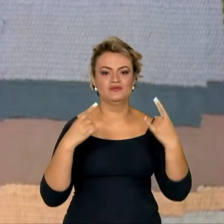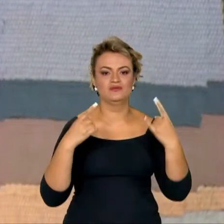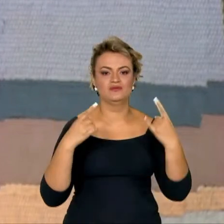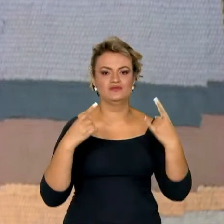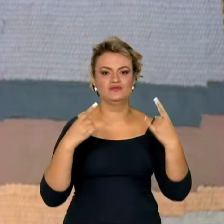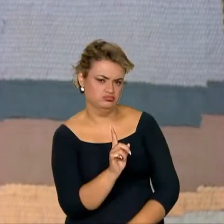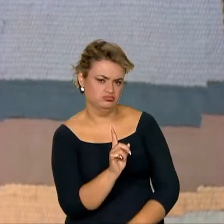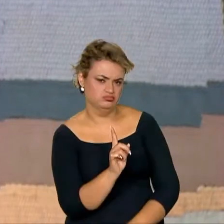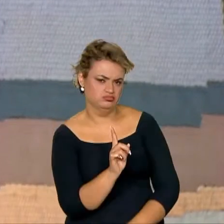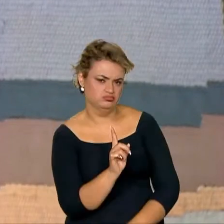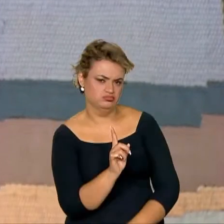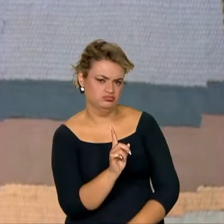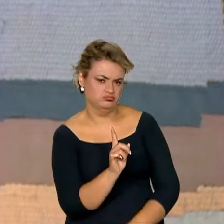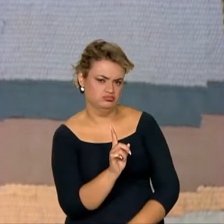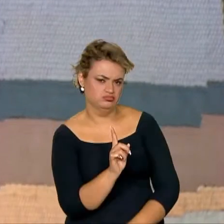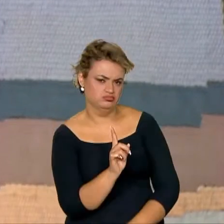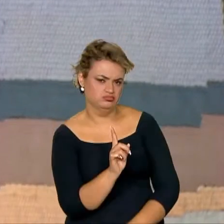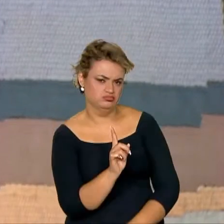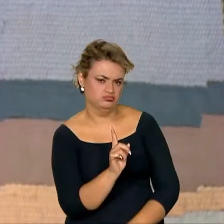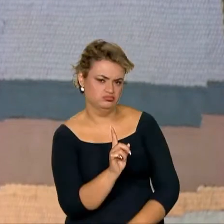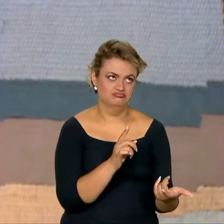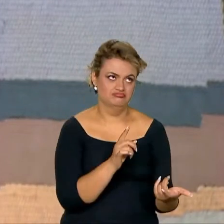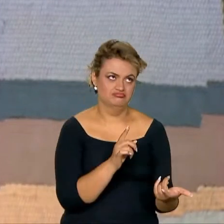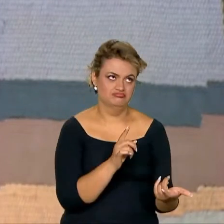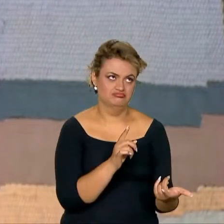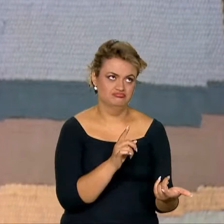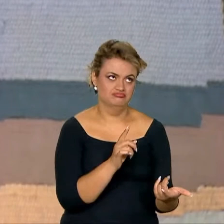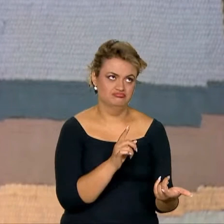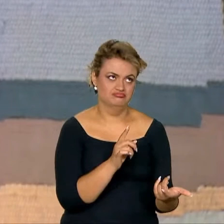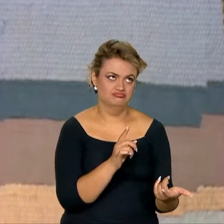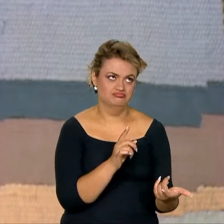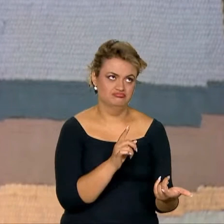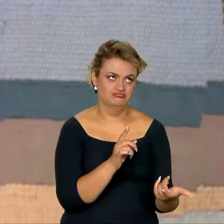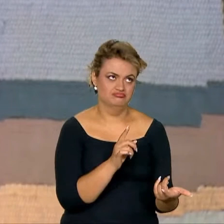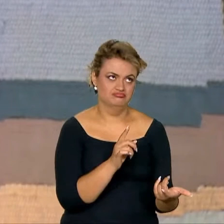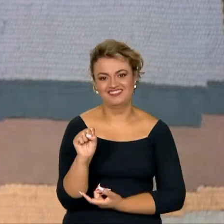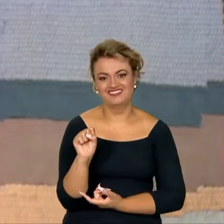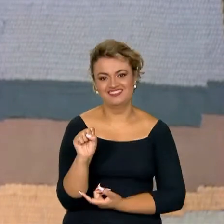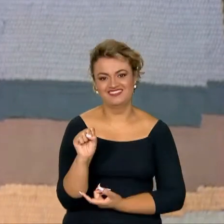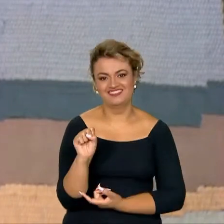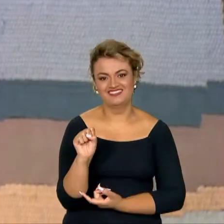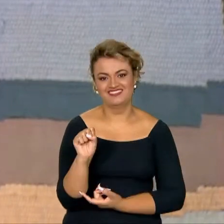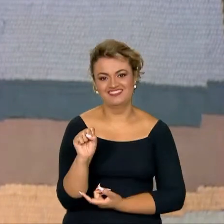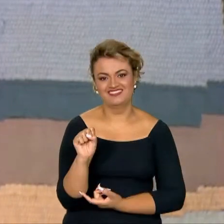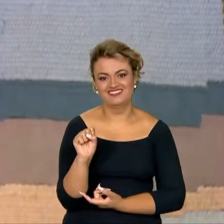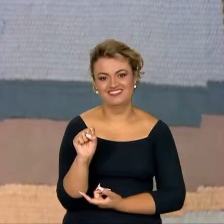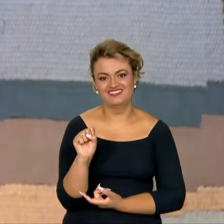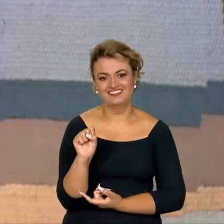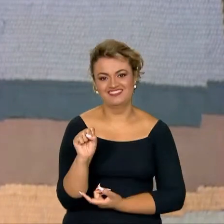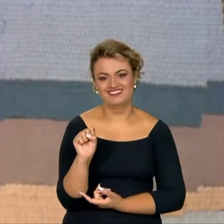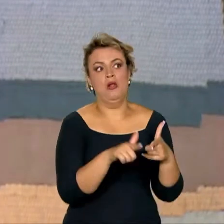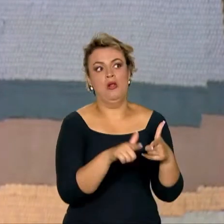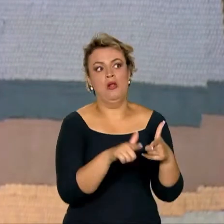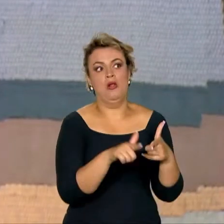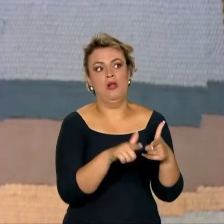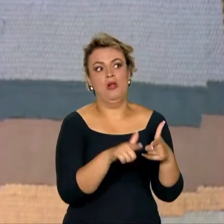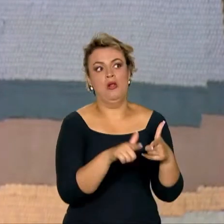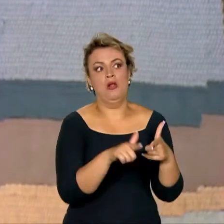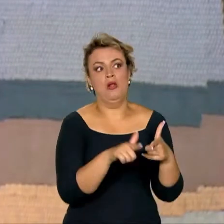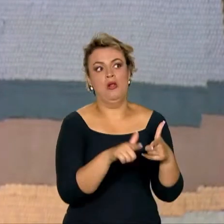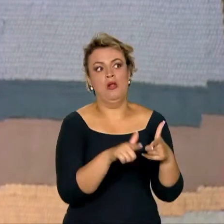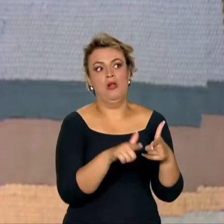mas esses problemas ou esses desafios aqui no PAC serão apresentados como